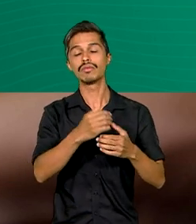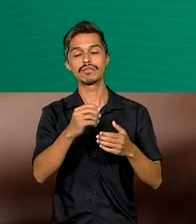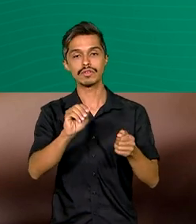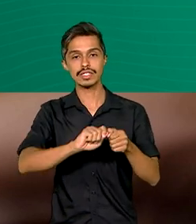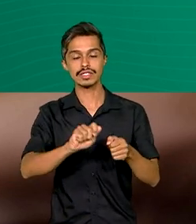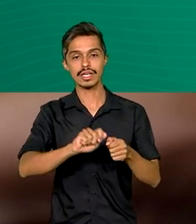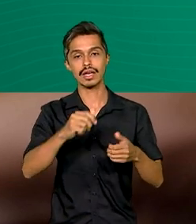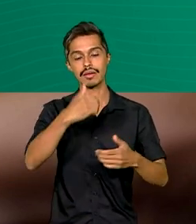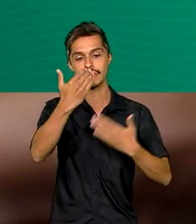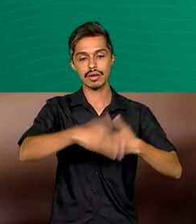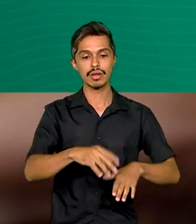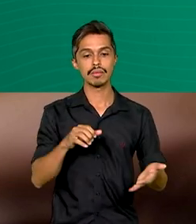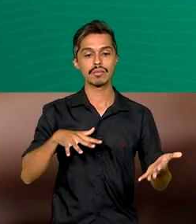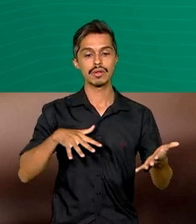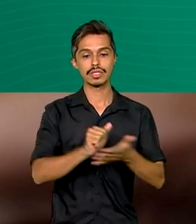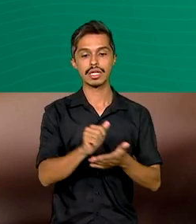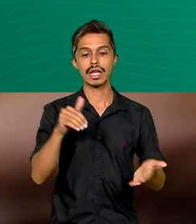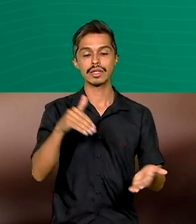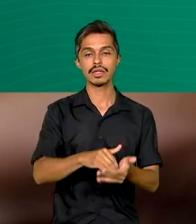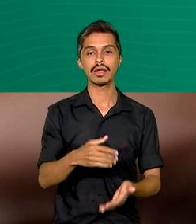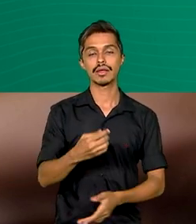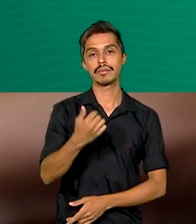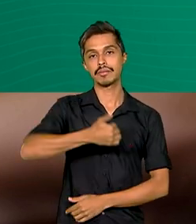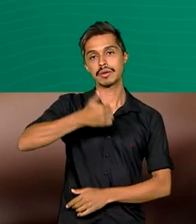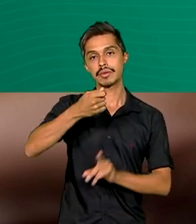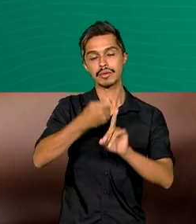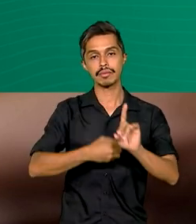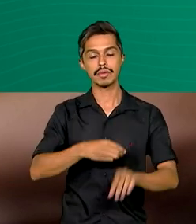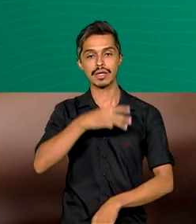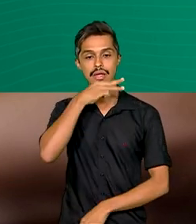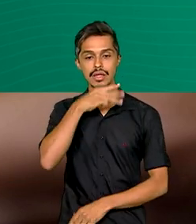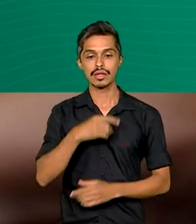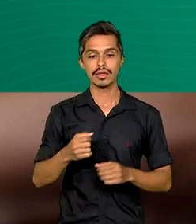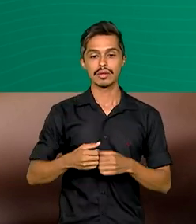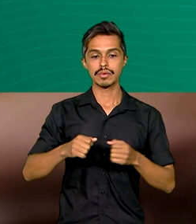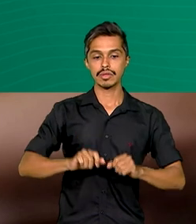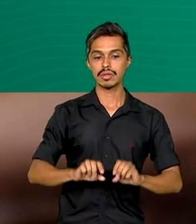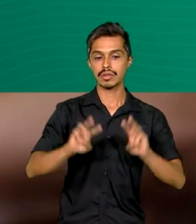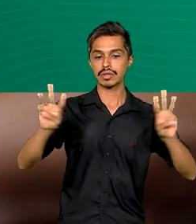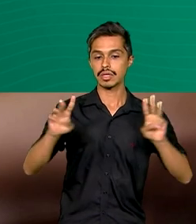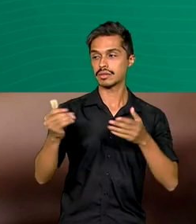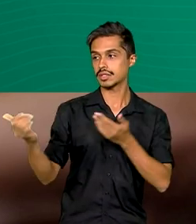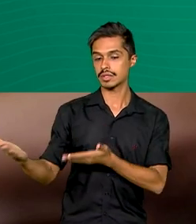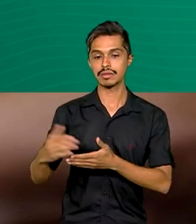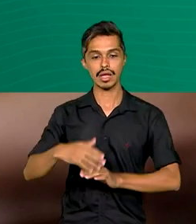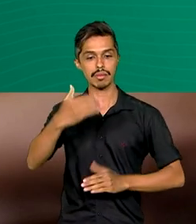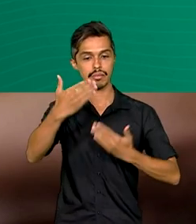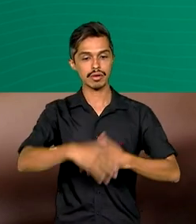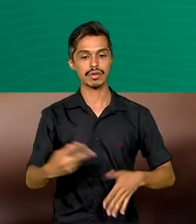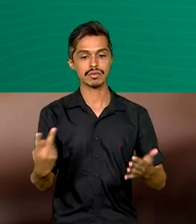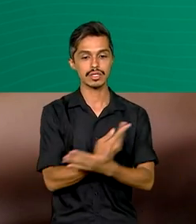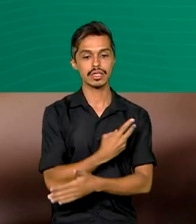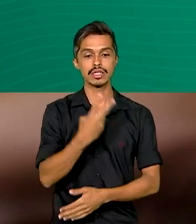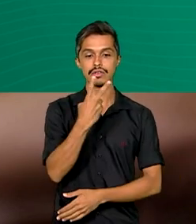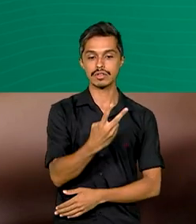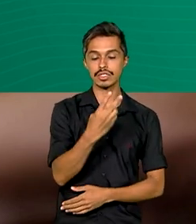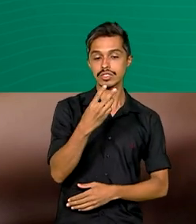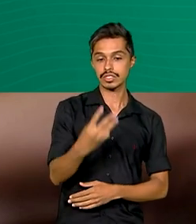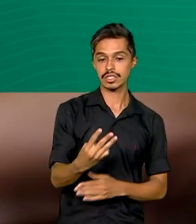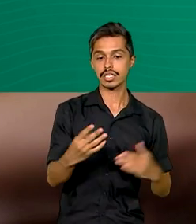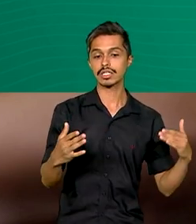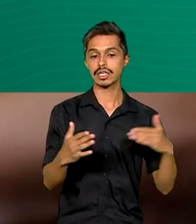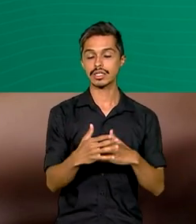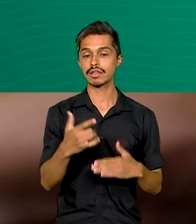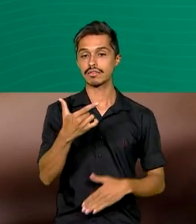inscrever até o dia 1º de março pelo sistema CELP Brás. As provas serão aplicadas entre os dias